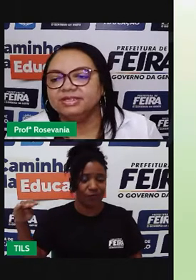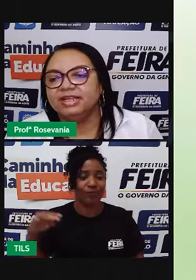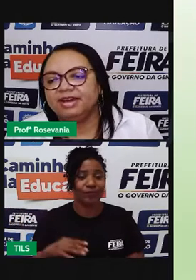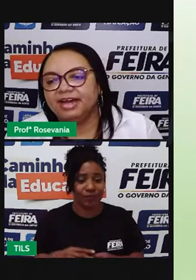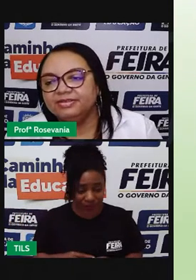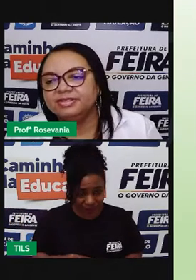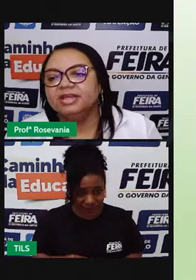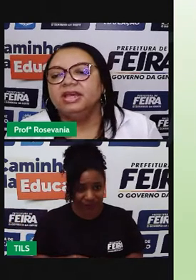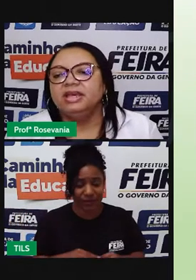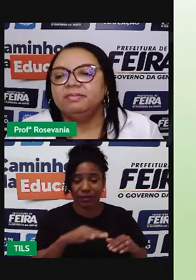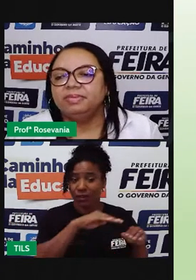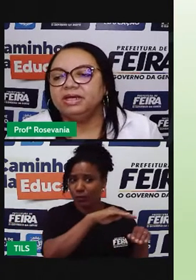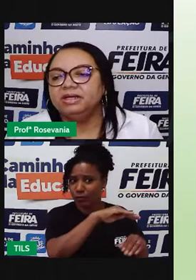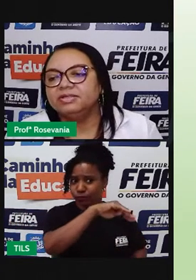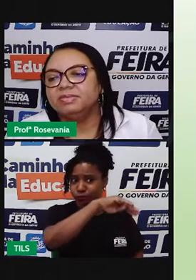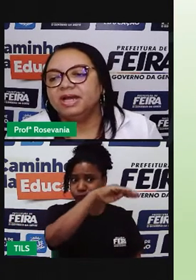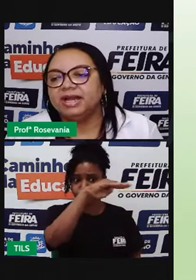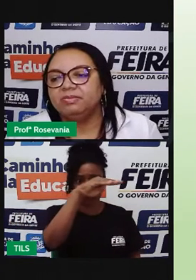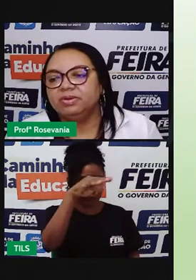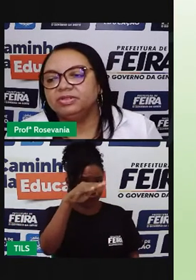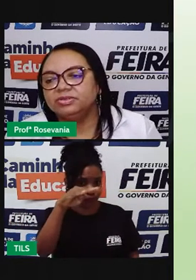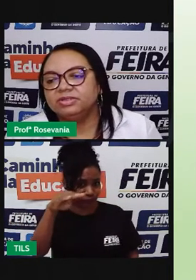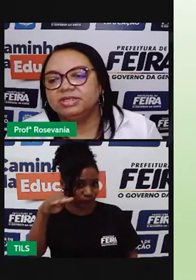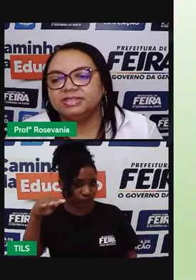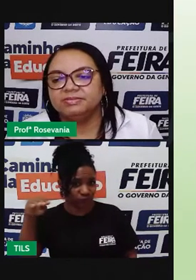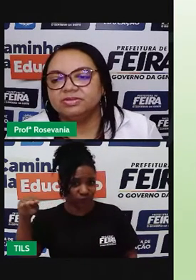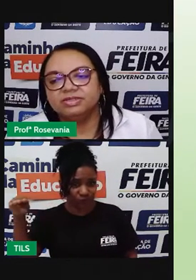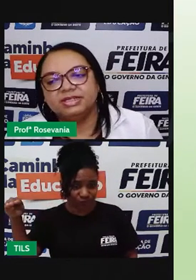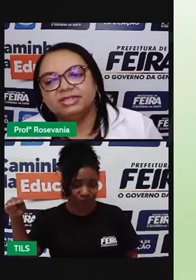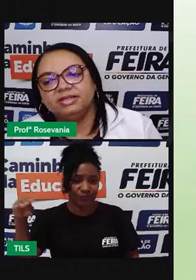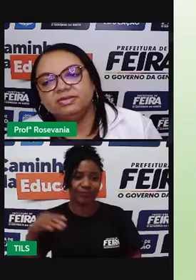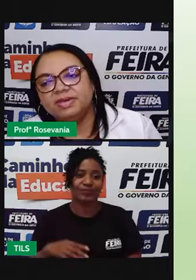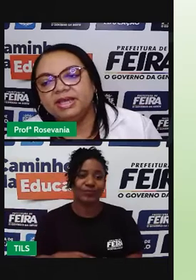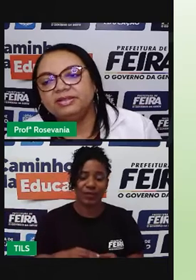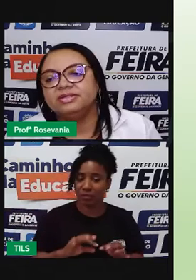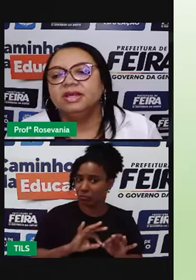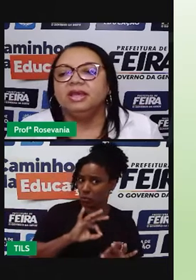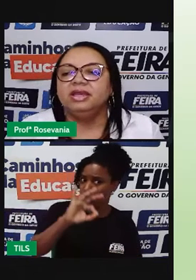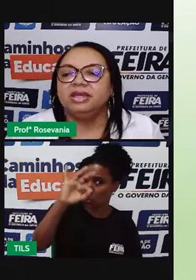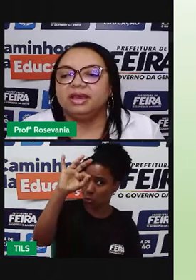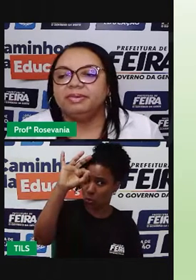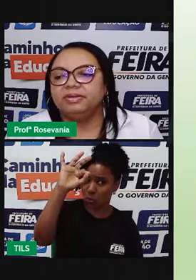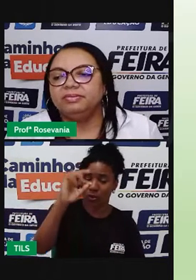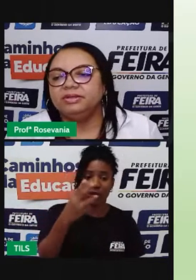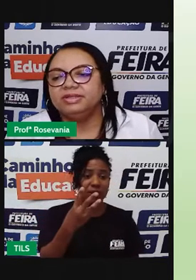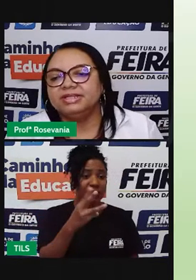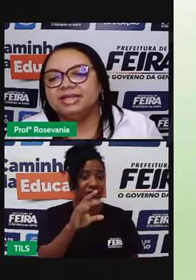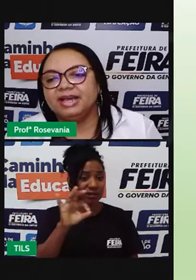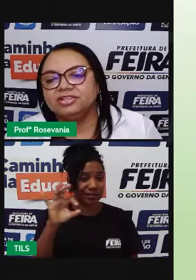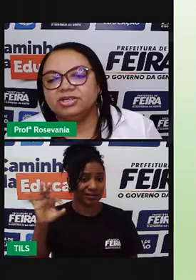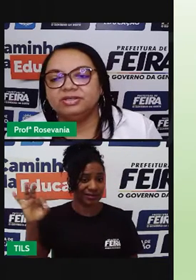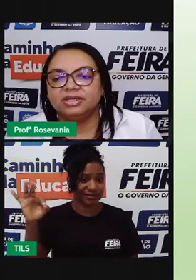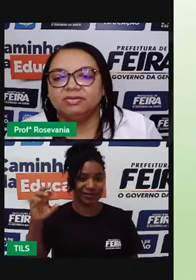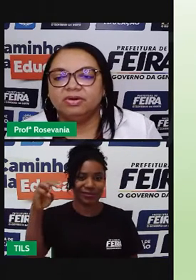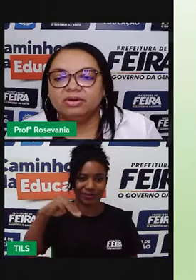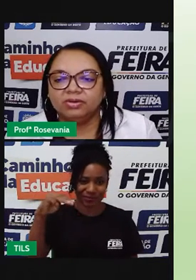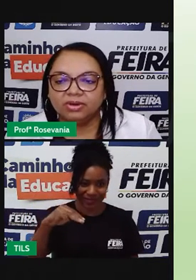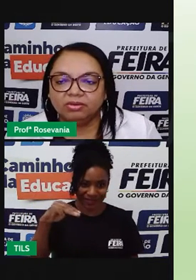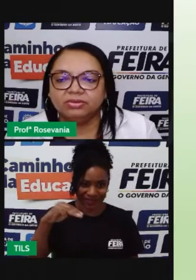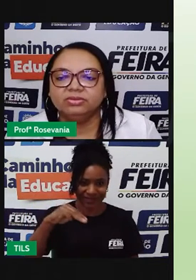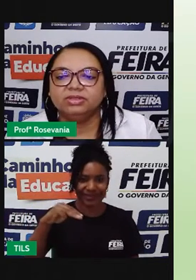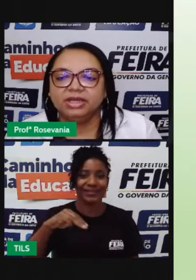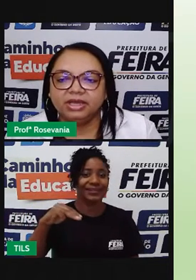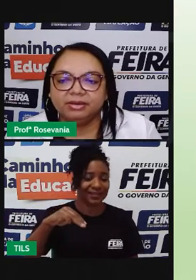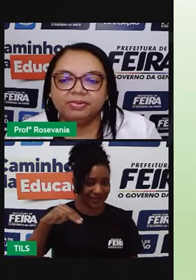terrenos elevados e planos marcados por altitudes acima dos 300 metros e que, predomínio, desgastam a erosão, ó,